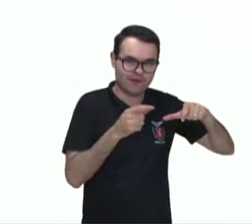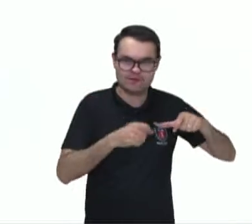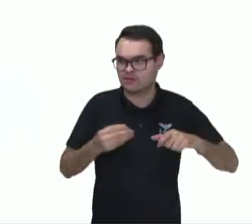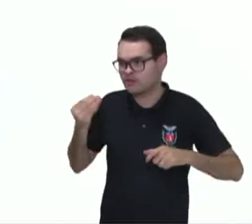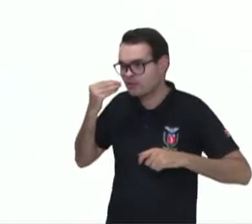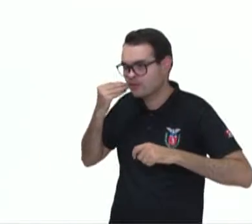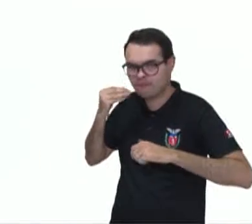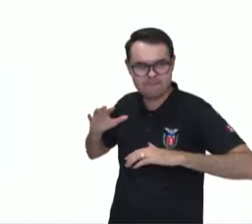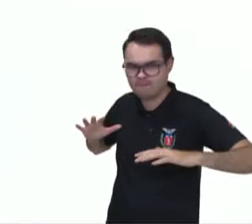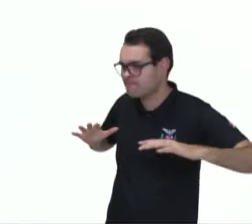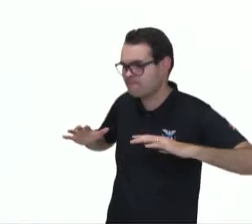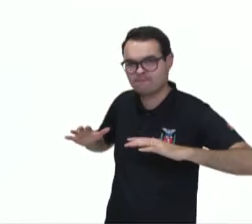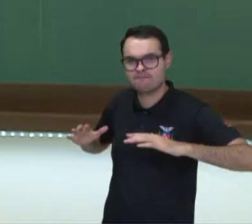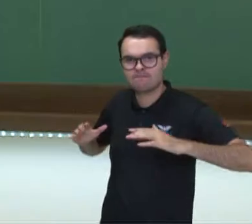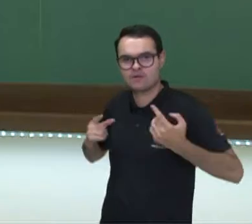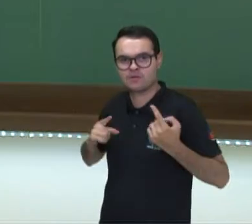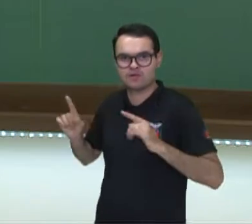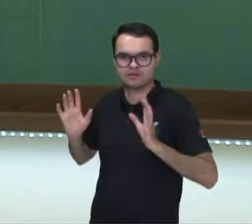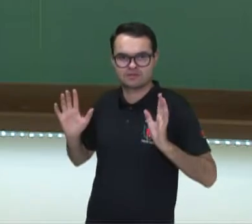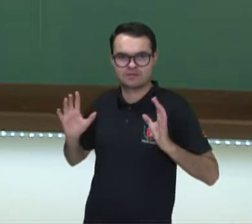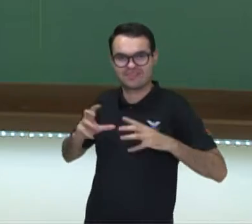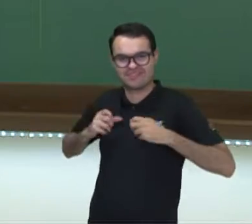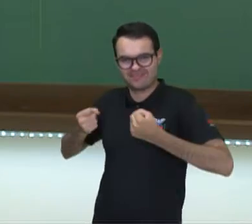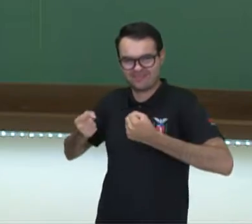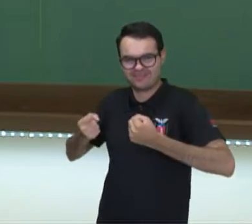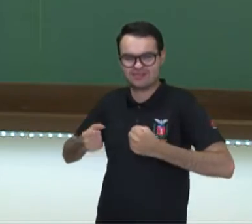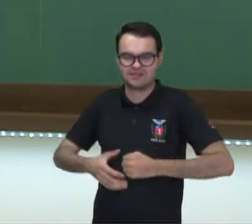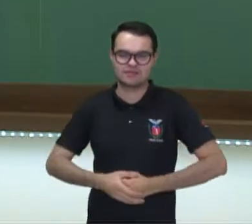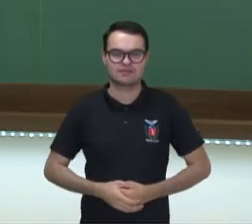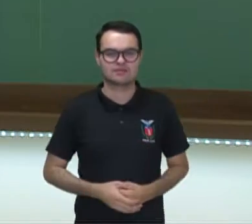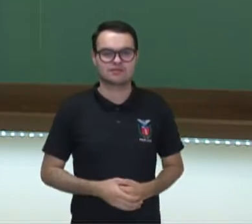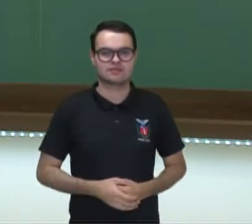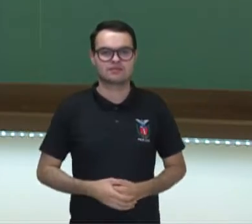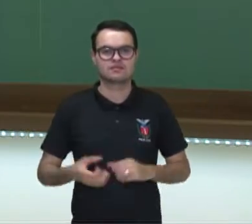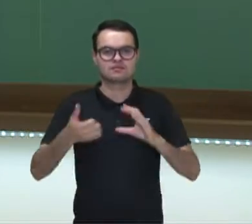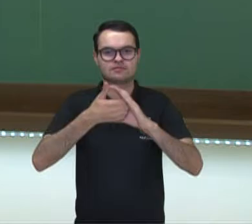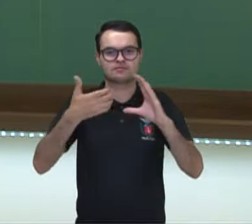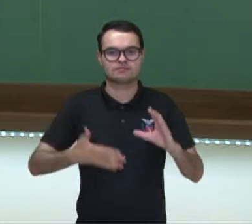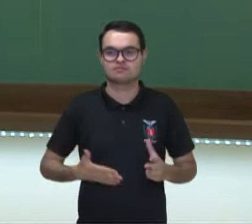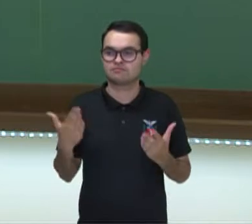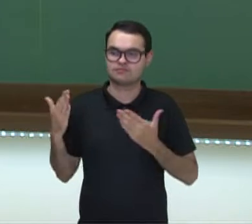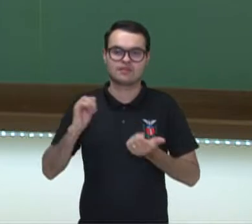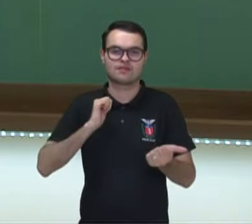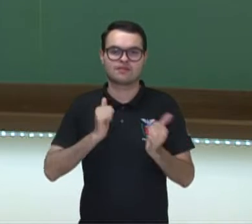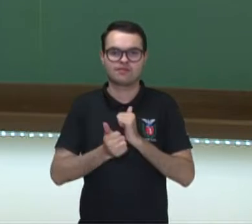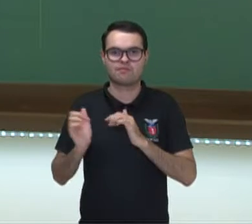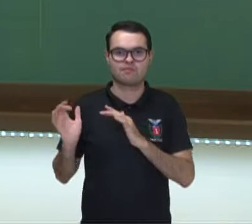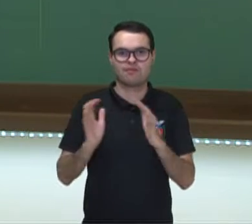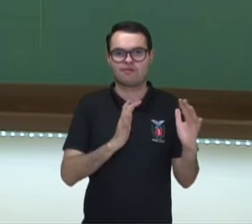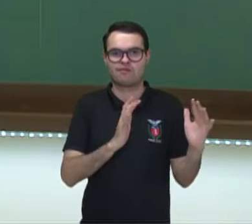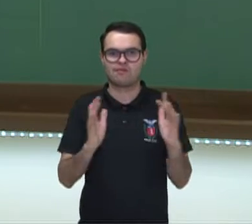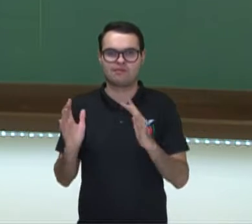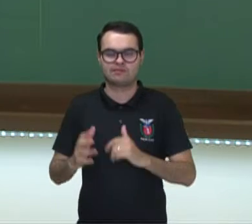tentando impedir. Isso que se caracteriza um jogo de invasão.